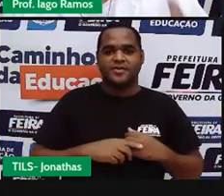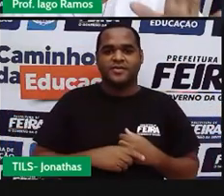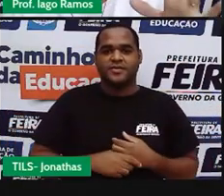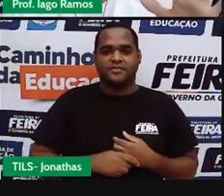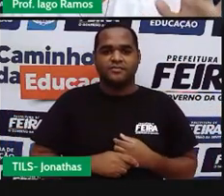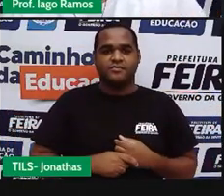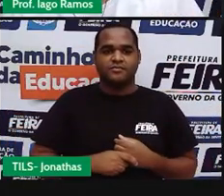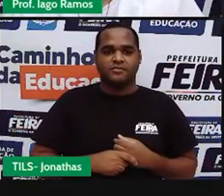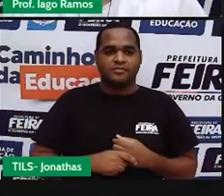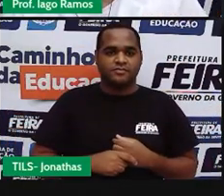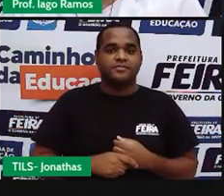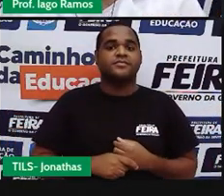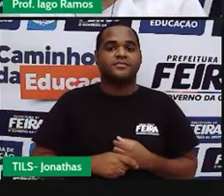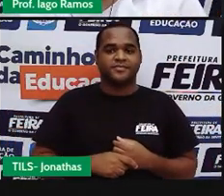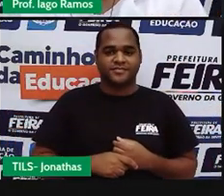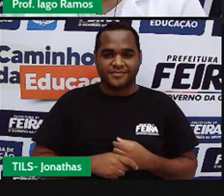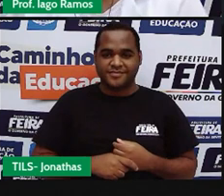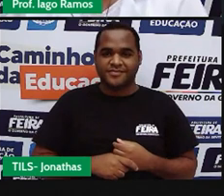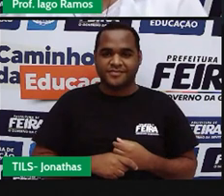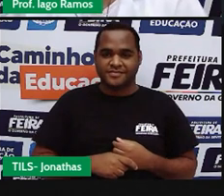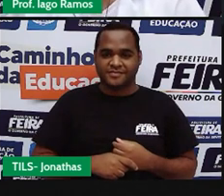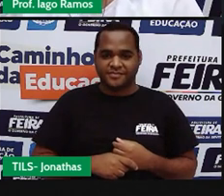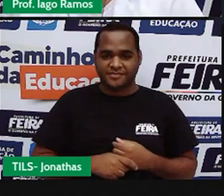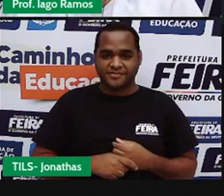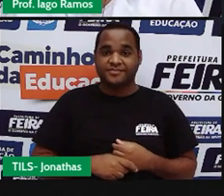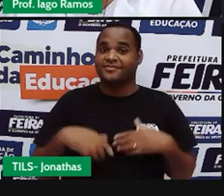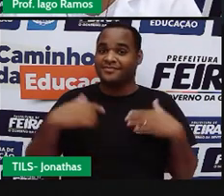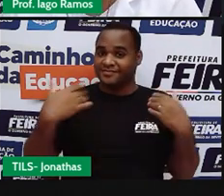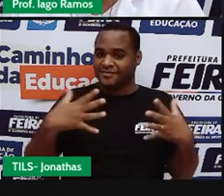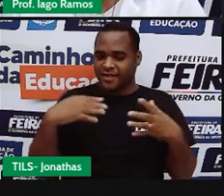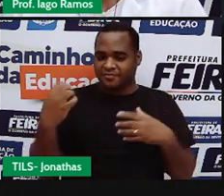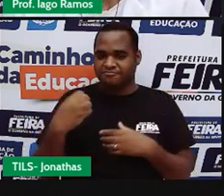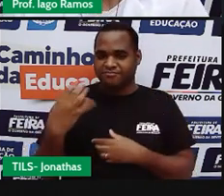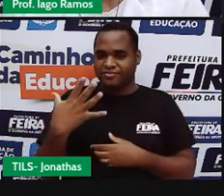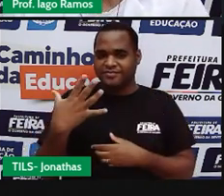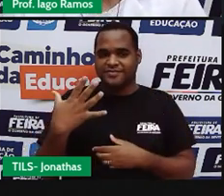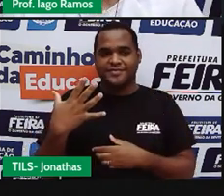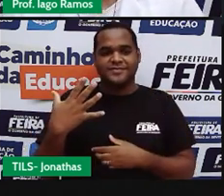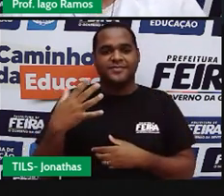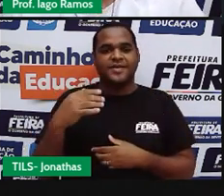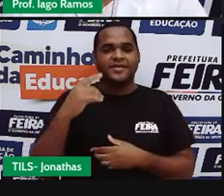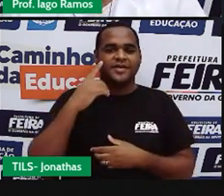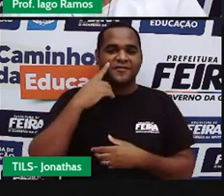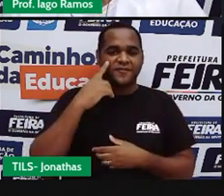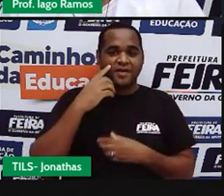Tá aí. Né? Alguém fez essa mágica acontecer. bom.